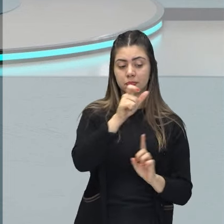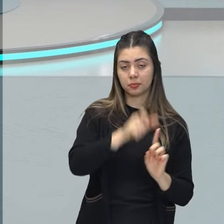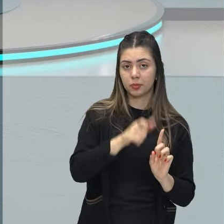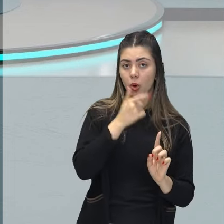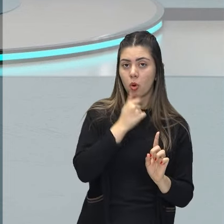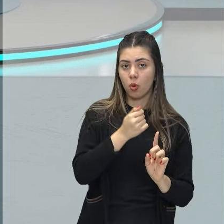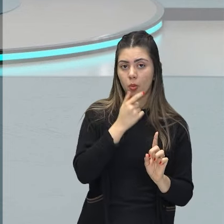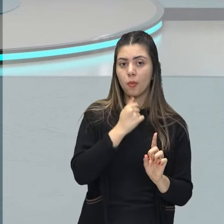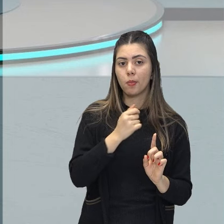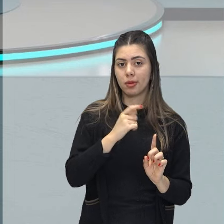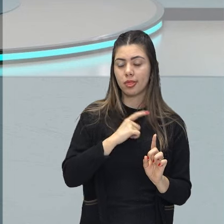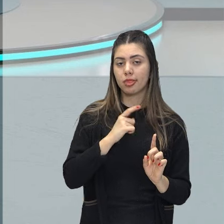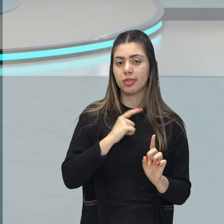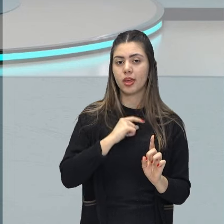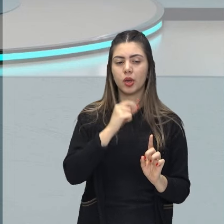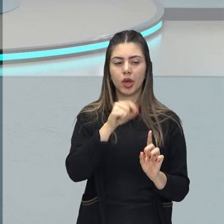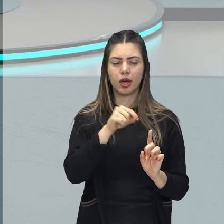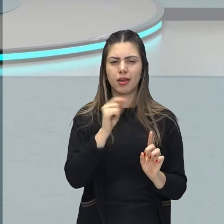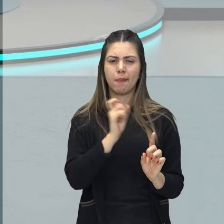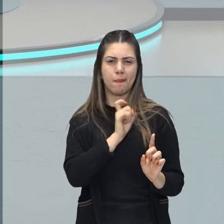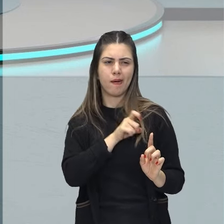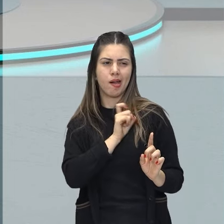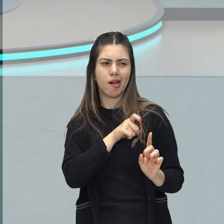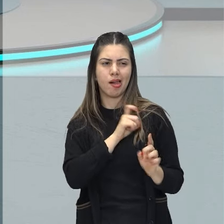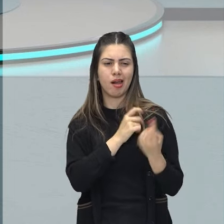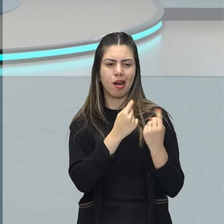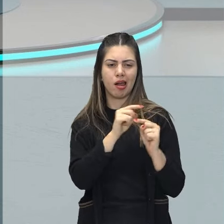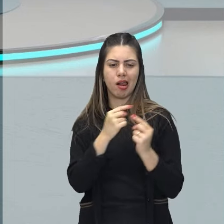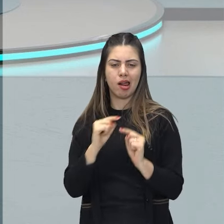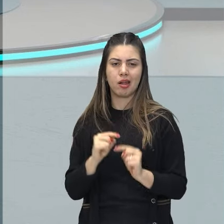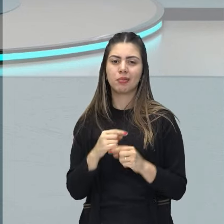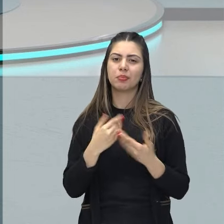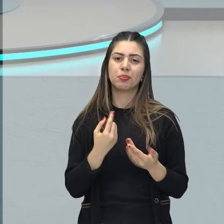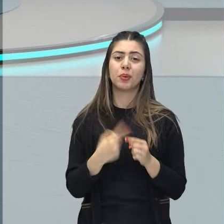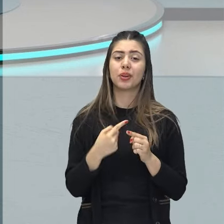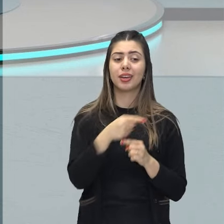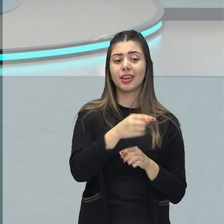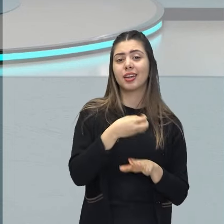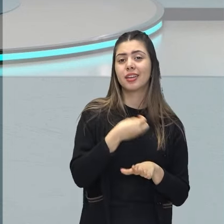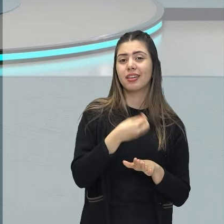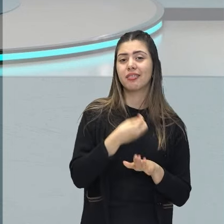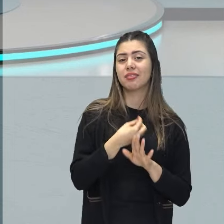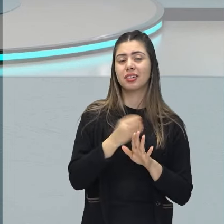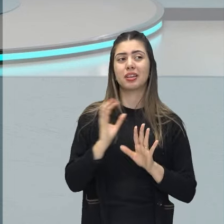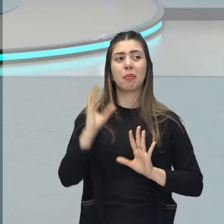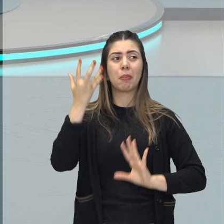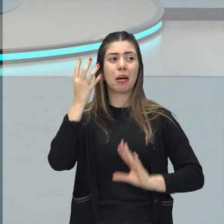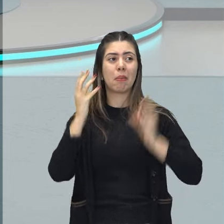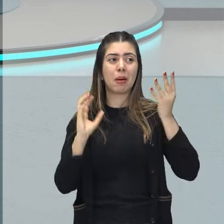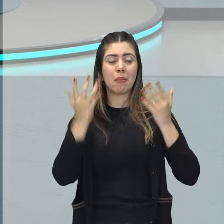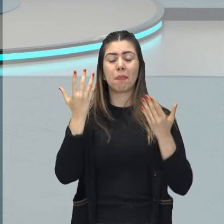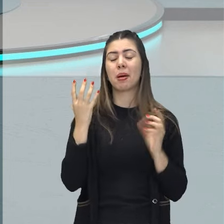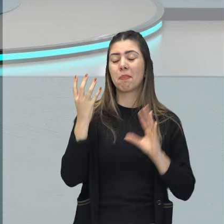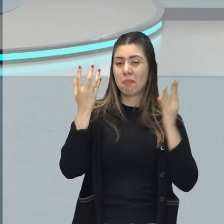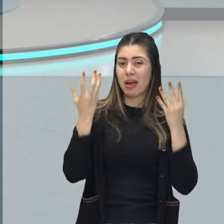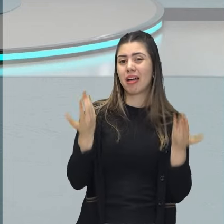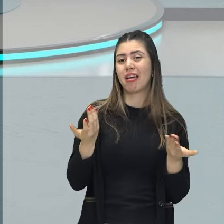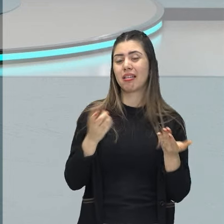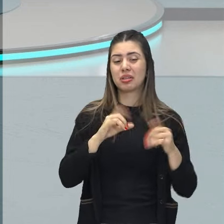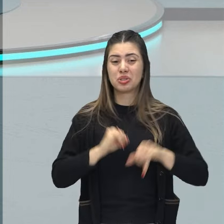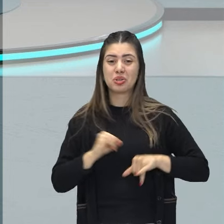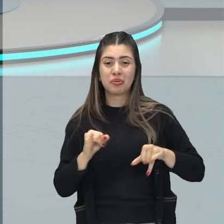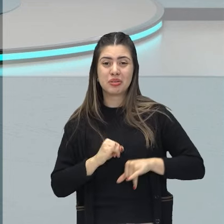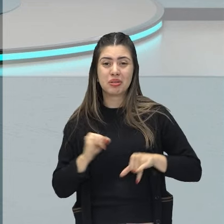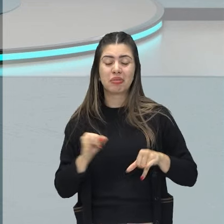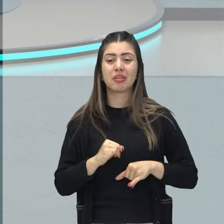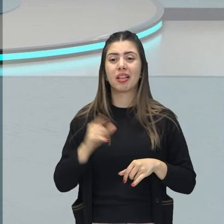de um homem que é muito perverso, a vida acabou fazendo ele assim, devido a sua criação, os maus